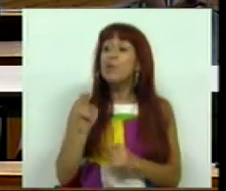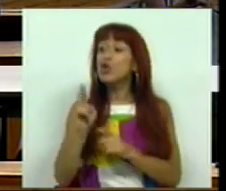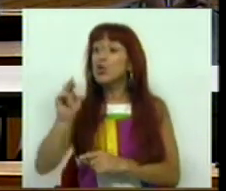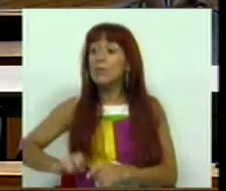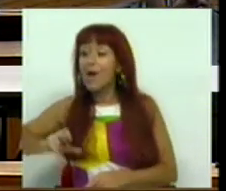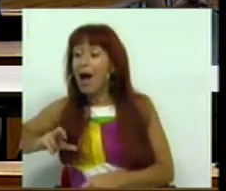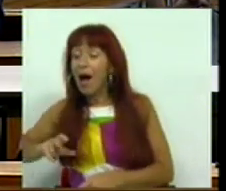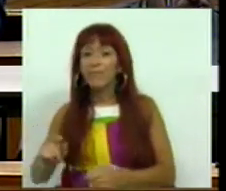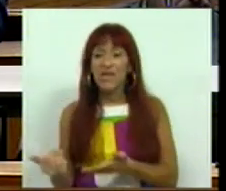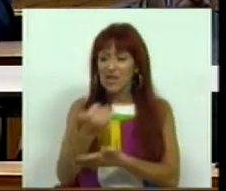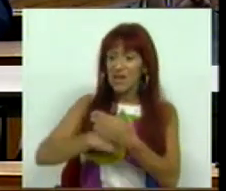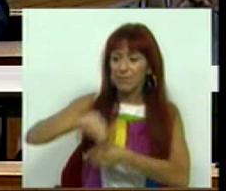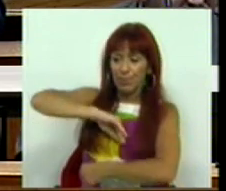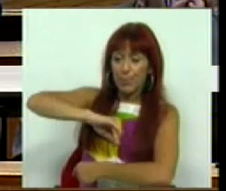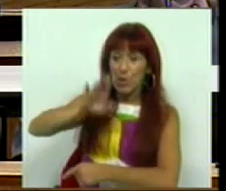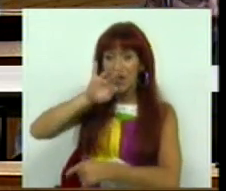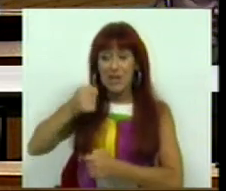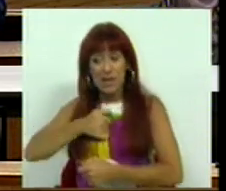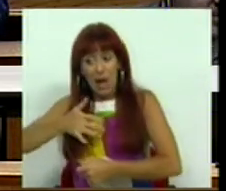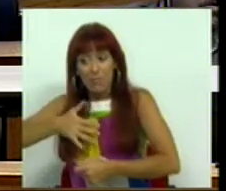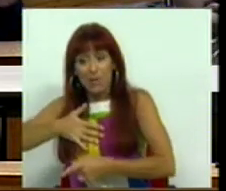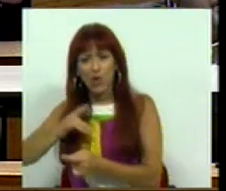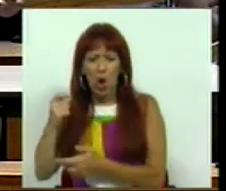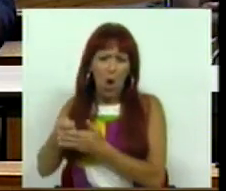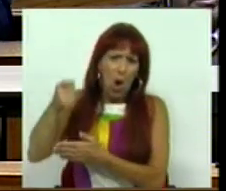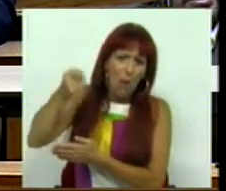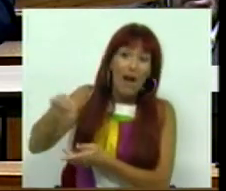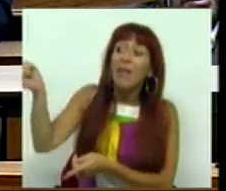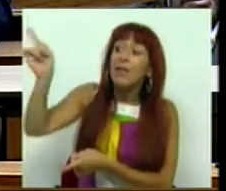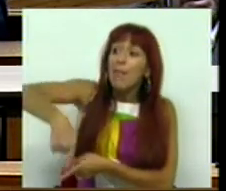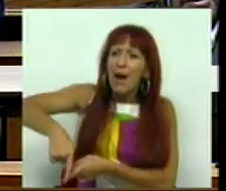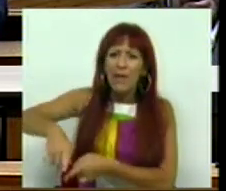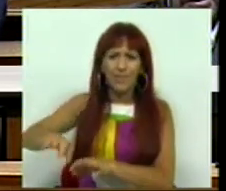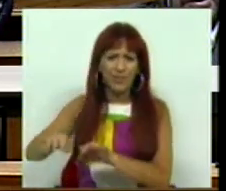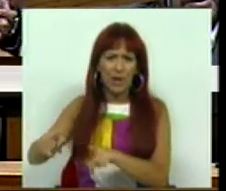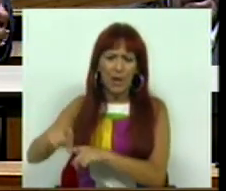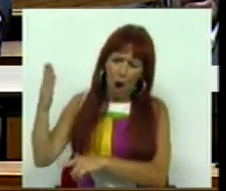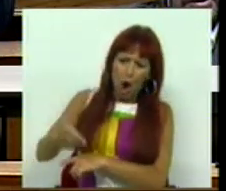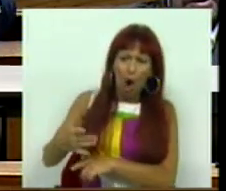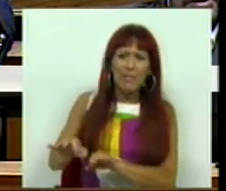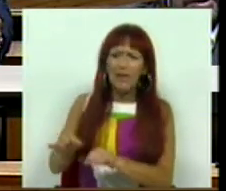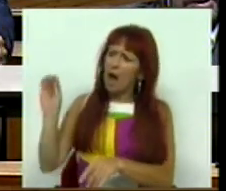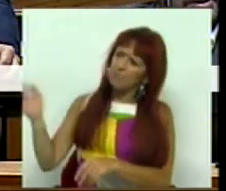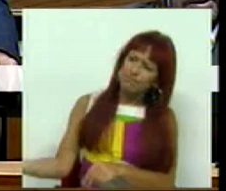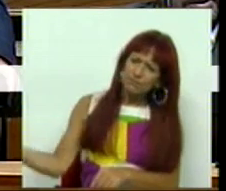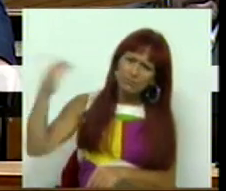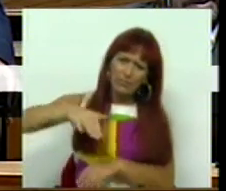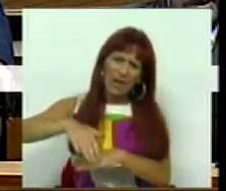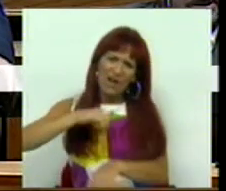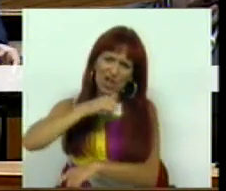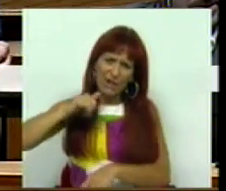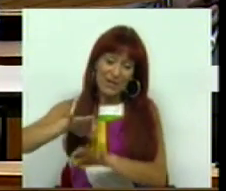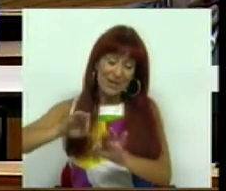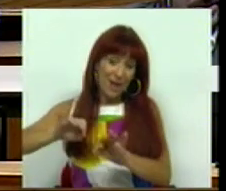capital, se os dividendos e se as empresas não pagassem também nesta austeridade, no fundo não fossem chamados a fazer